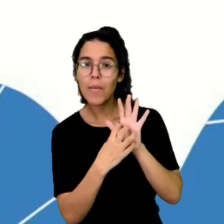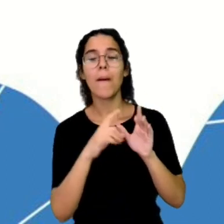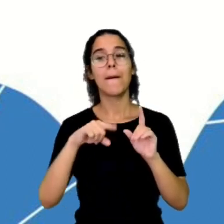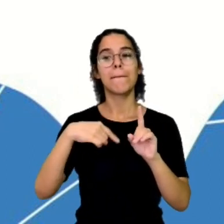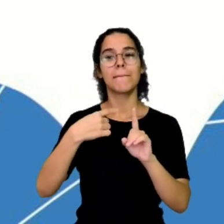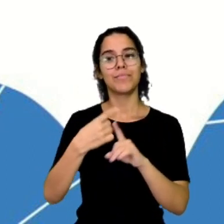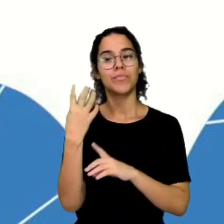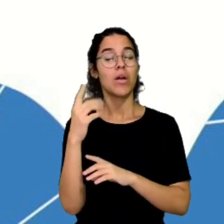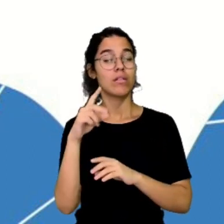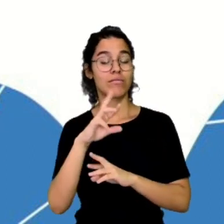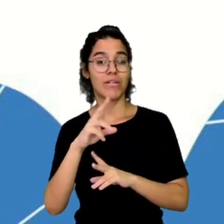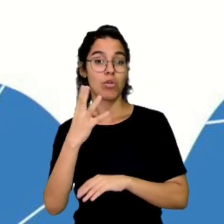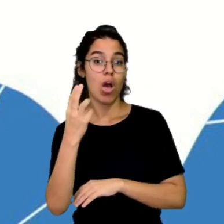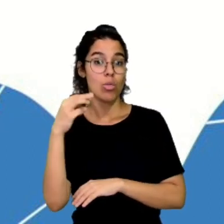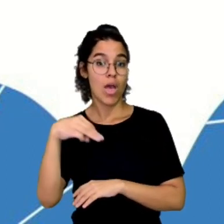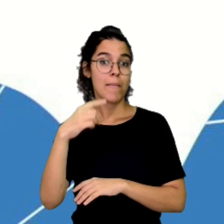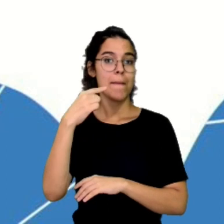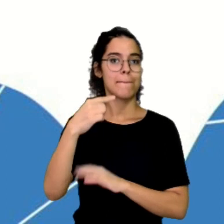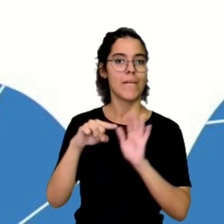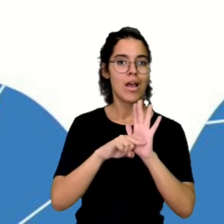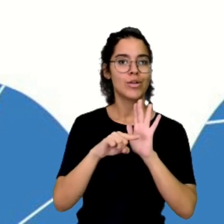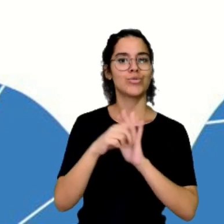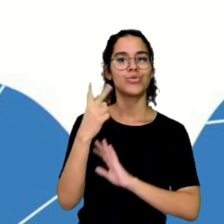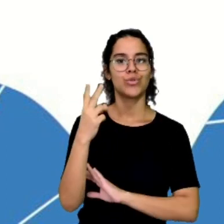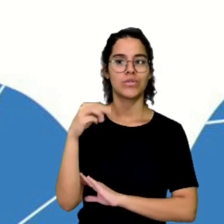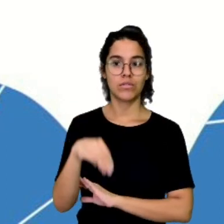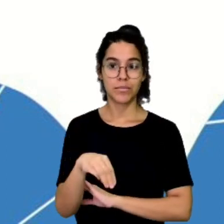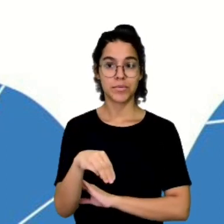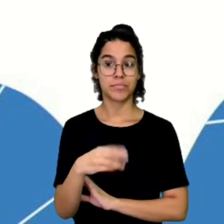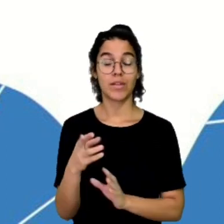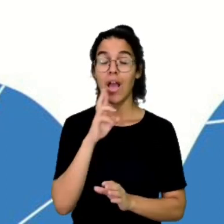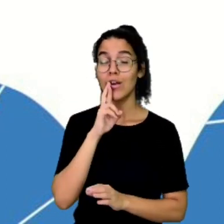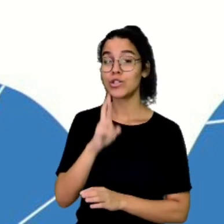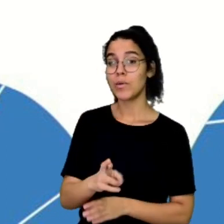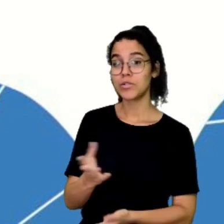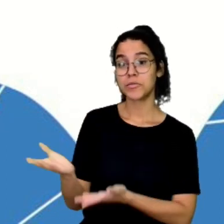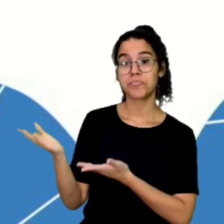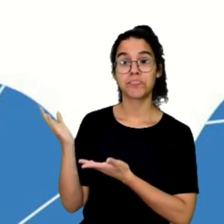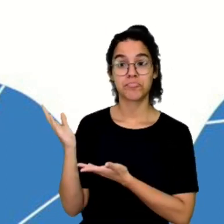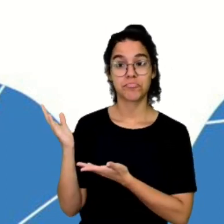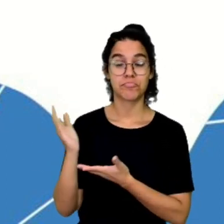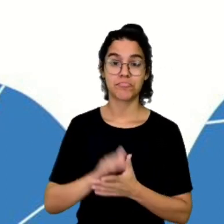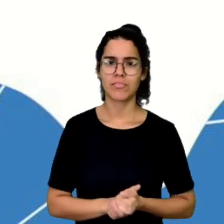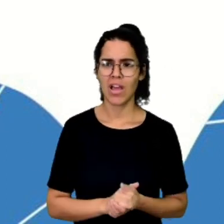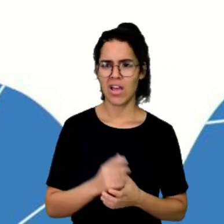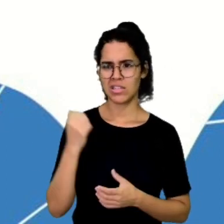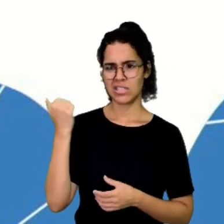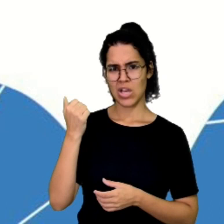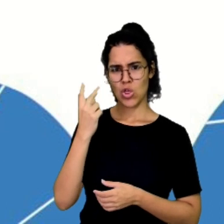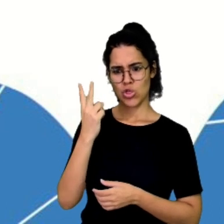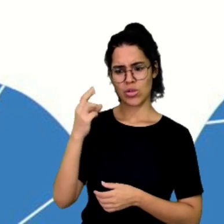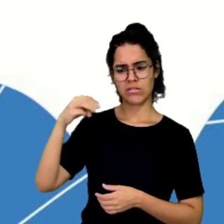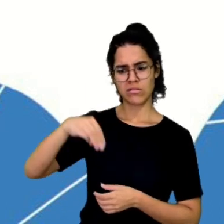4M menos 2M. Fazendo aí o cálculo, eu vou encontrar como resposta 2M. Esse 2 que está